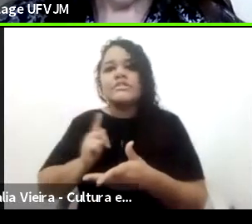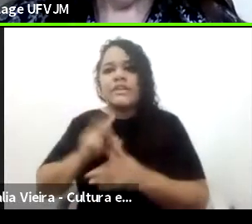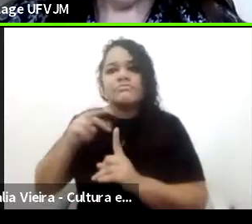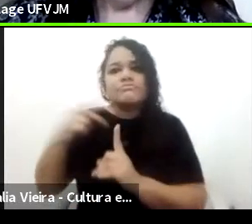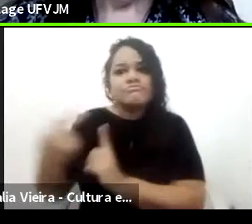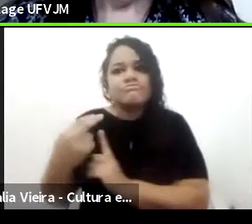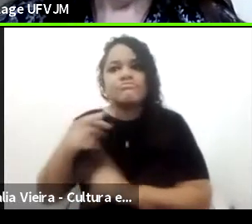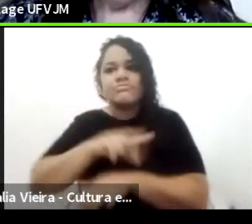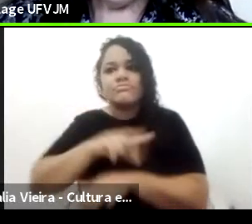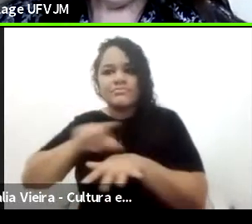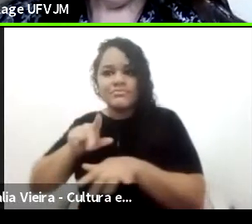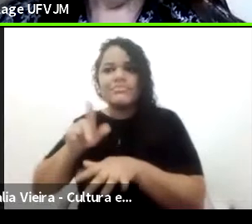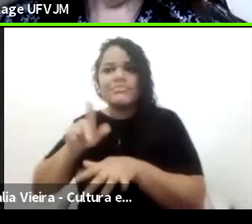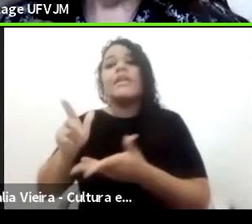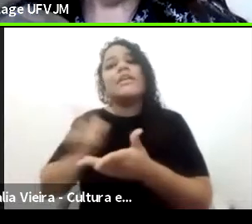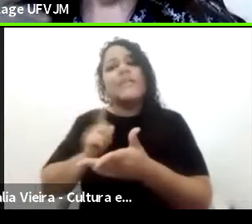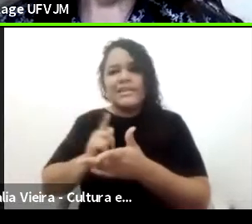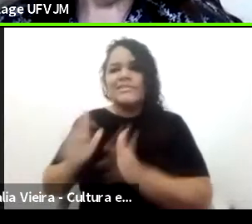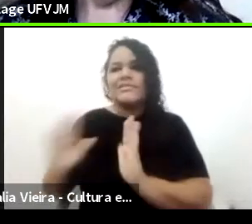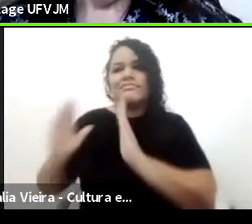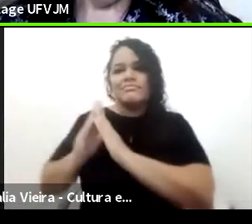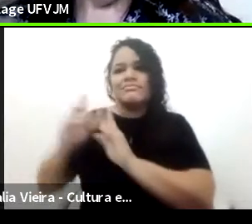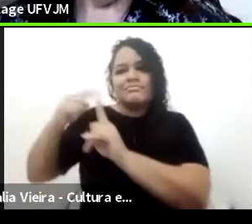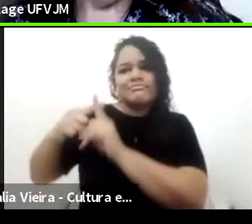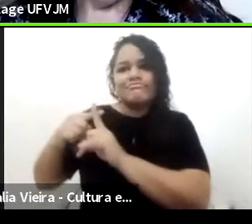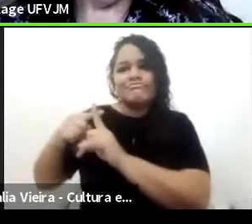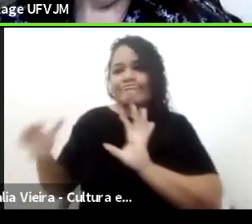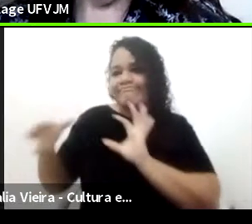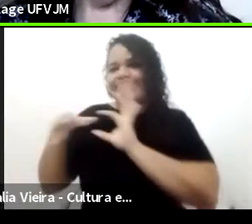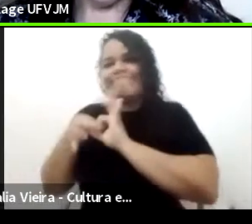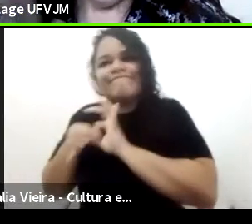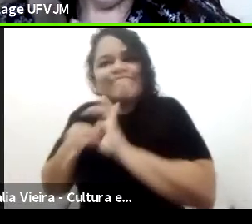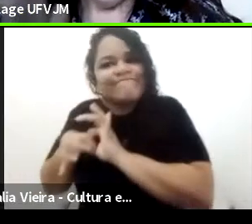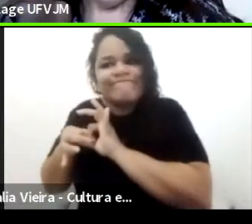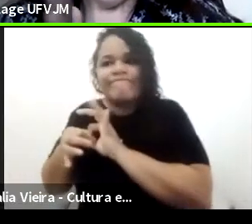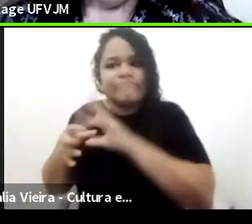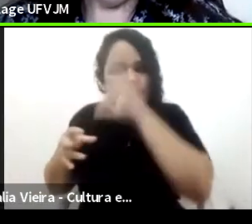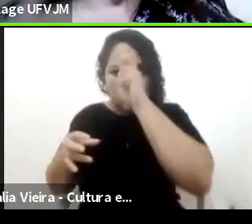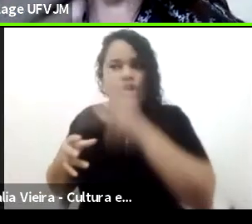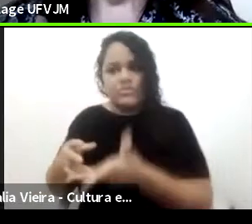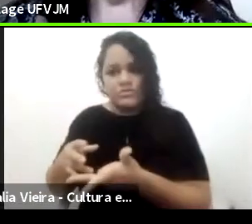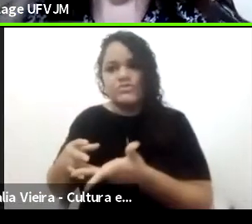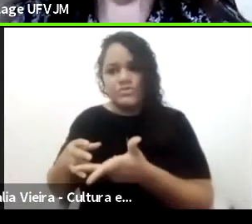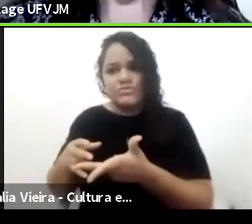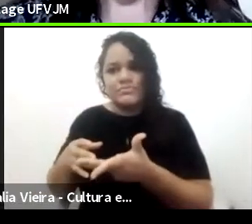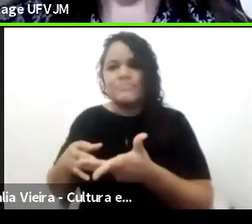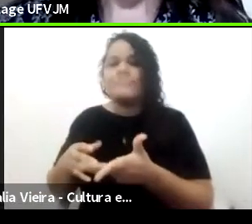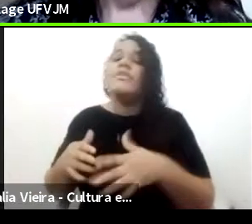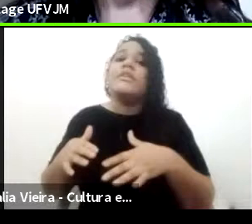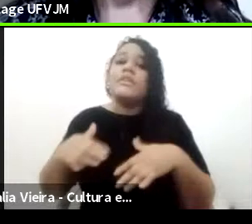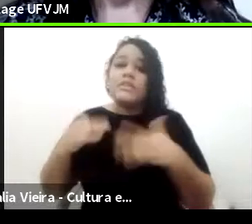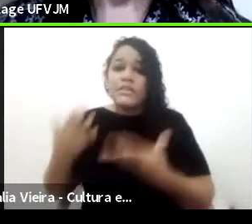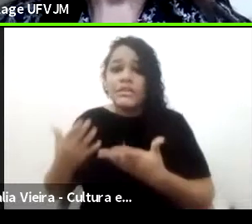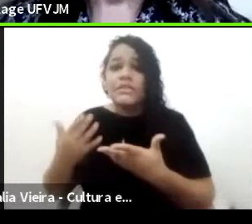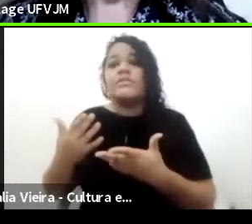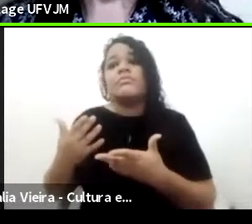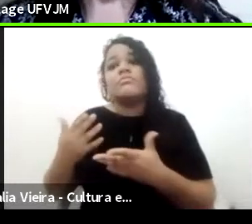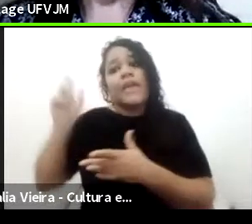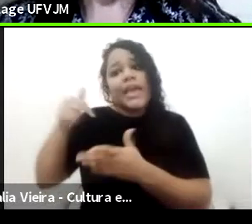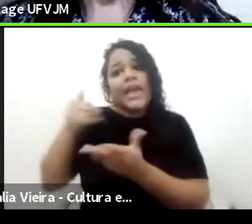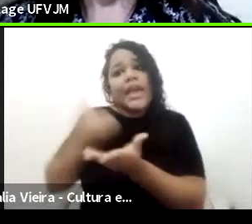vínculo com a igreja, ela vai falar, né? E é importante a falar de um início de uma educação pública,